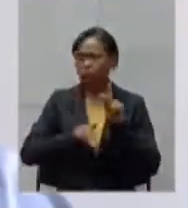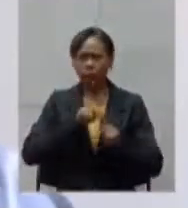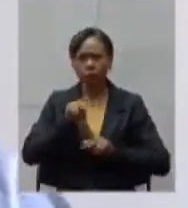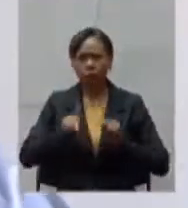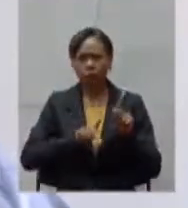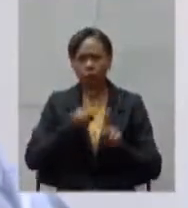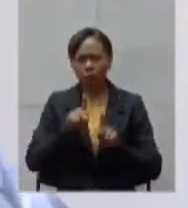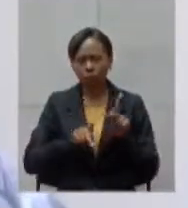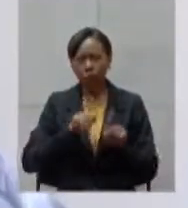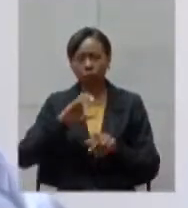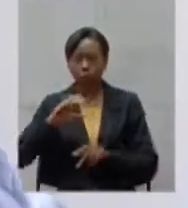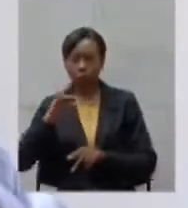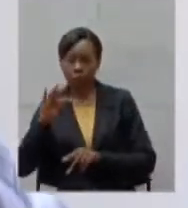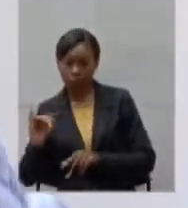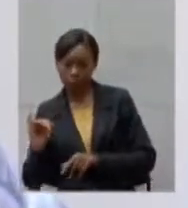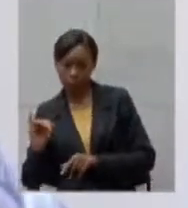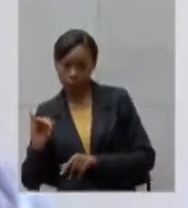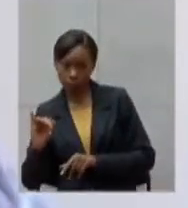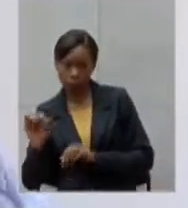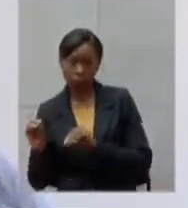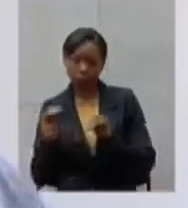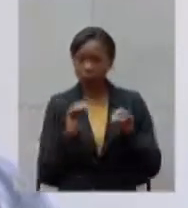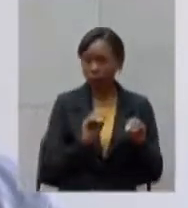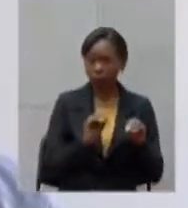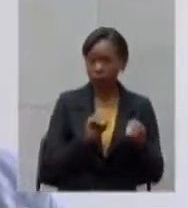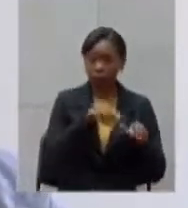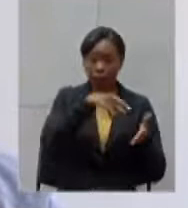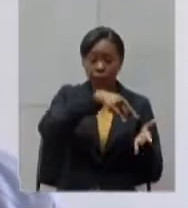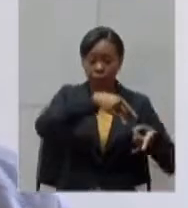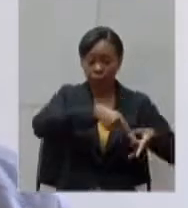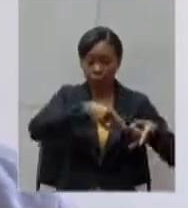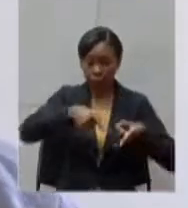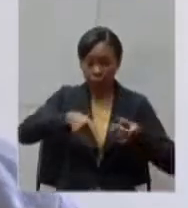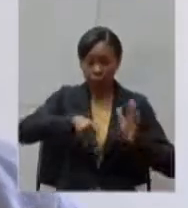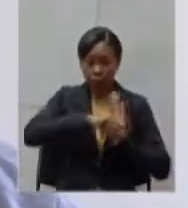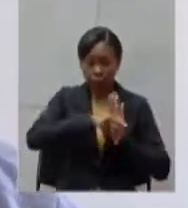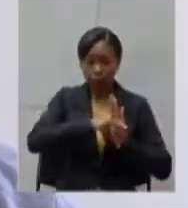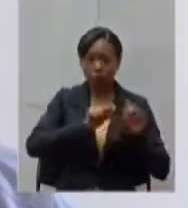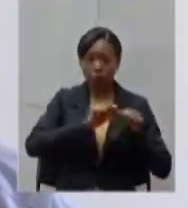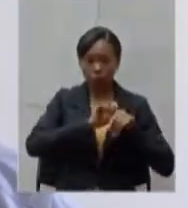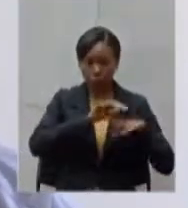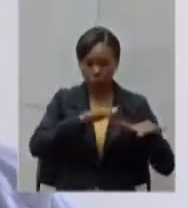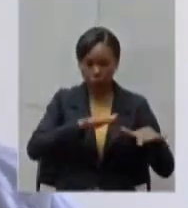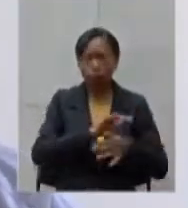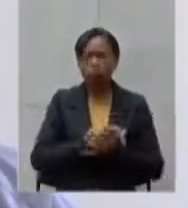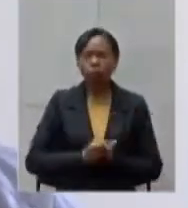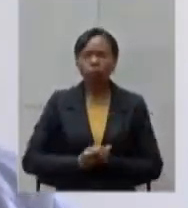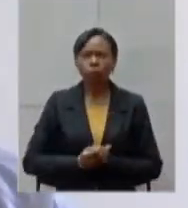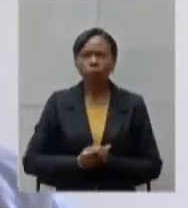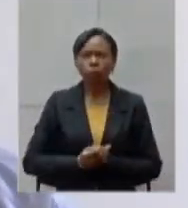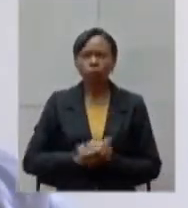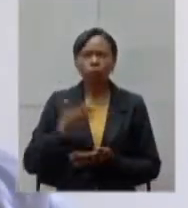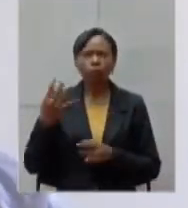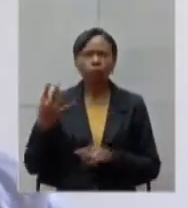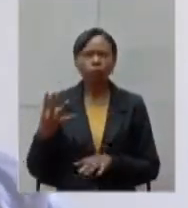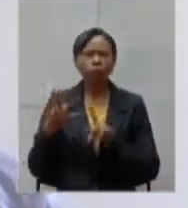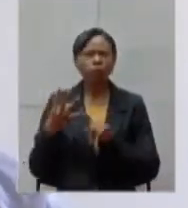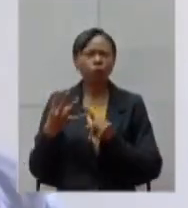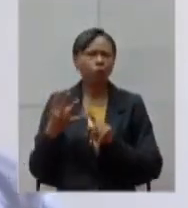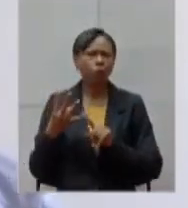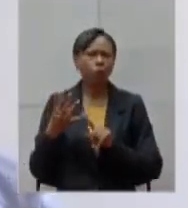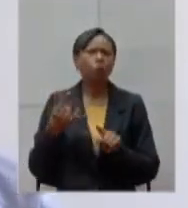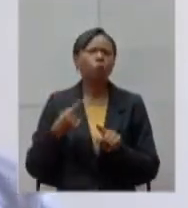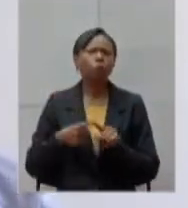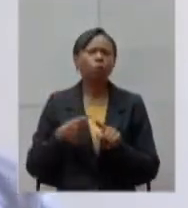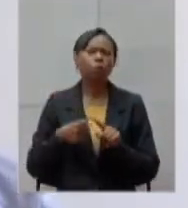transição e a última pergunta também do deputado Bartô por que o estado não montou um